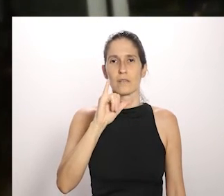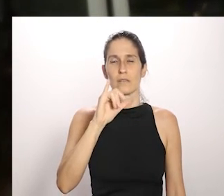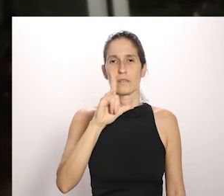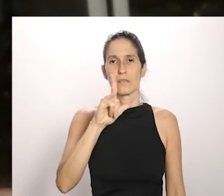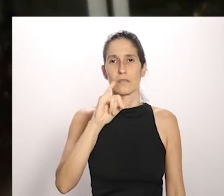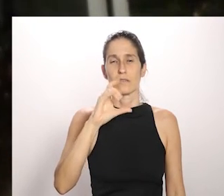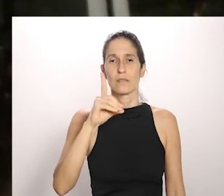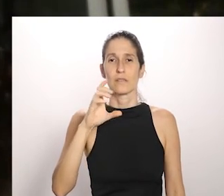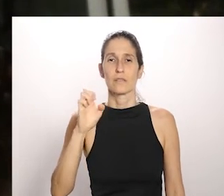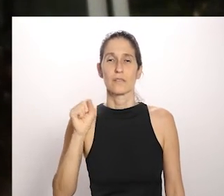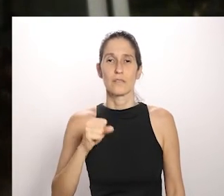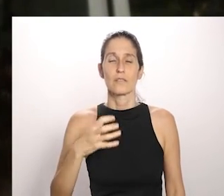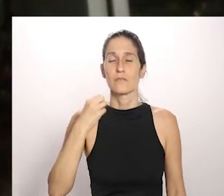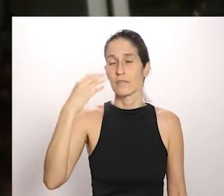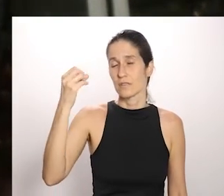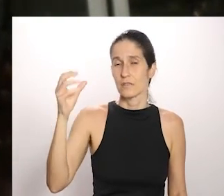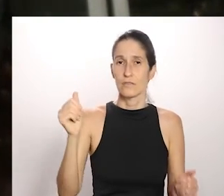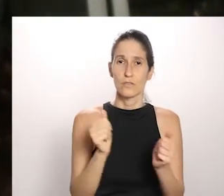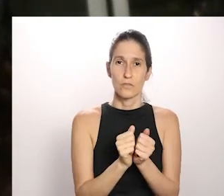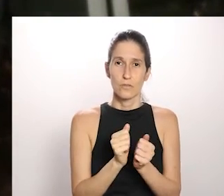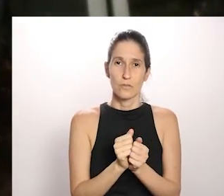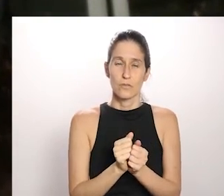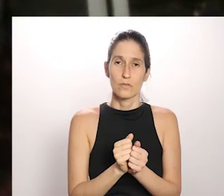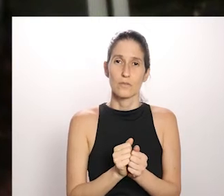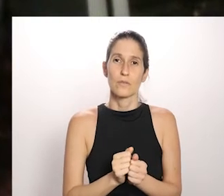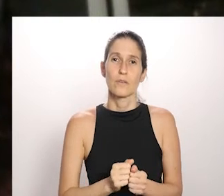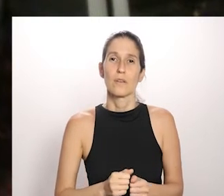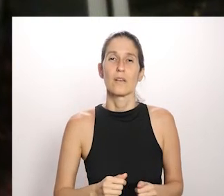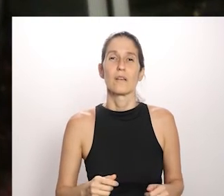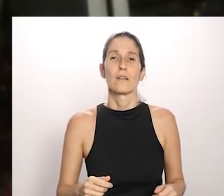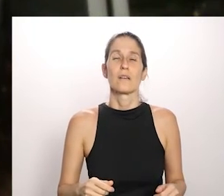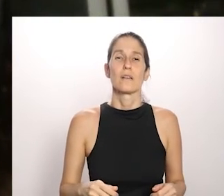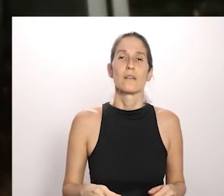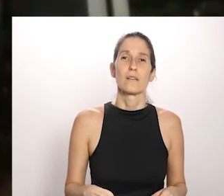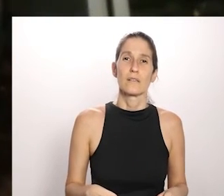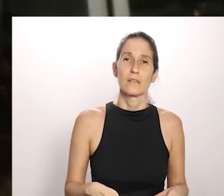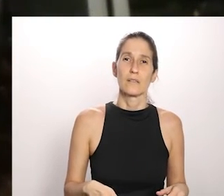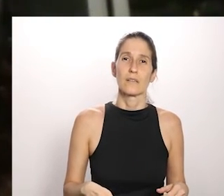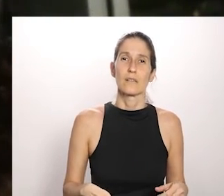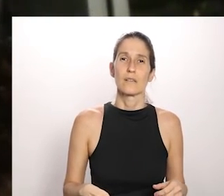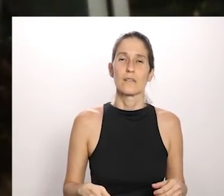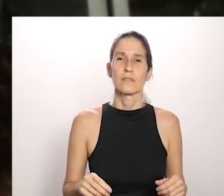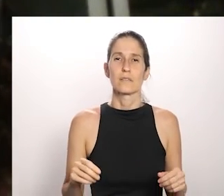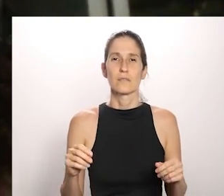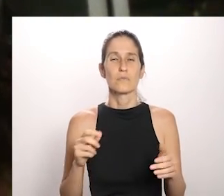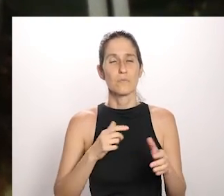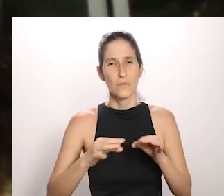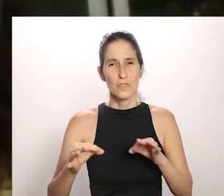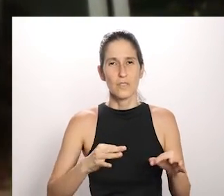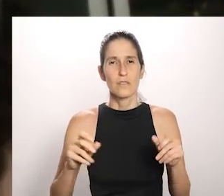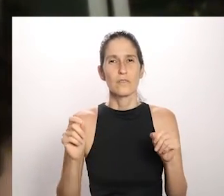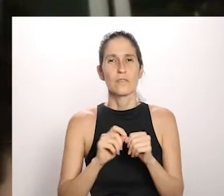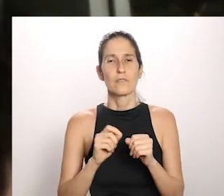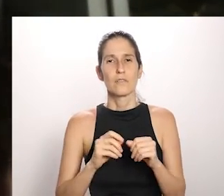artísticas que foram feitas na Casa Fantiaxante, que é um terreiro lá de São Luís, do Maranhão, um terreiro de Sambor de Mina,